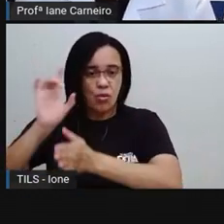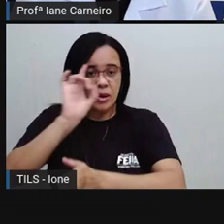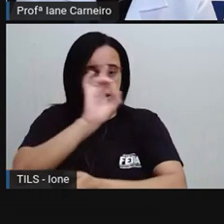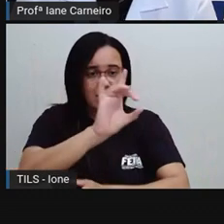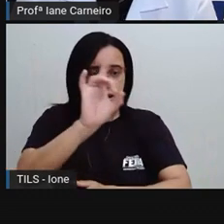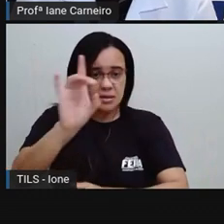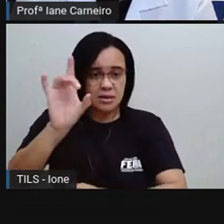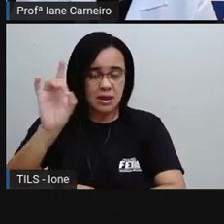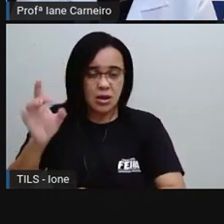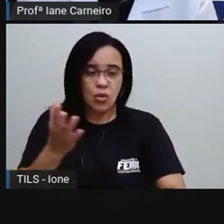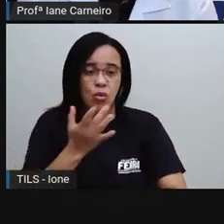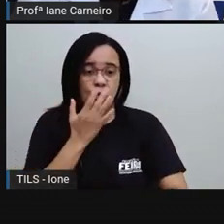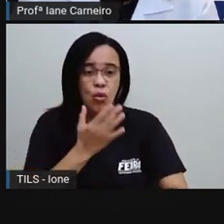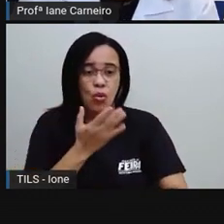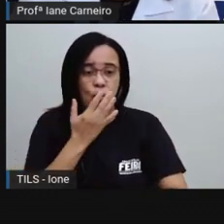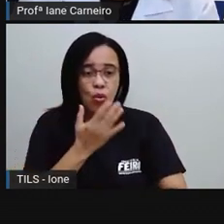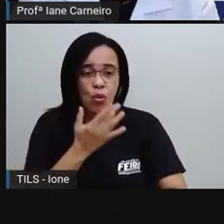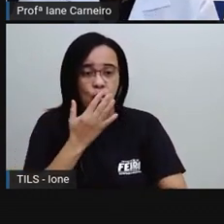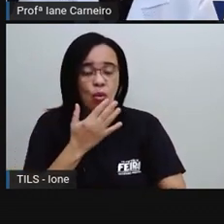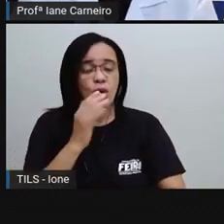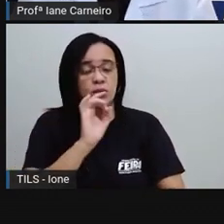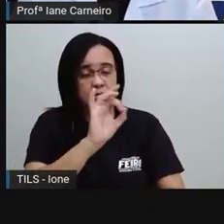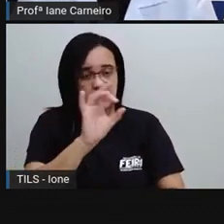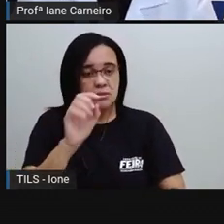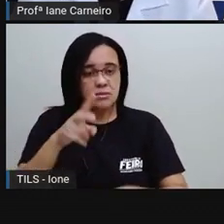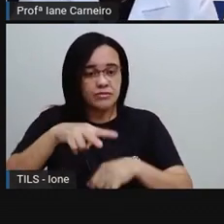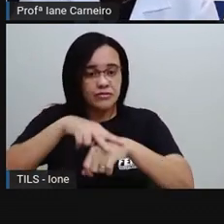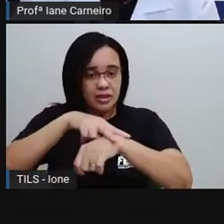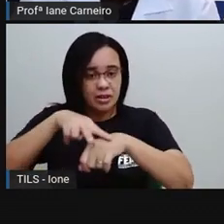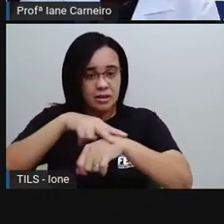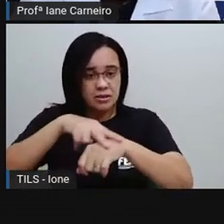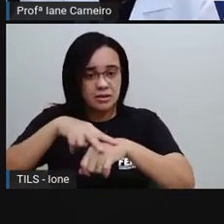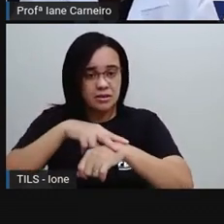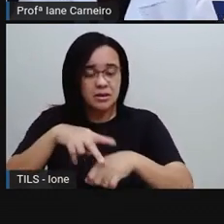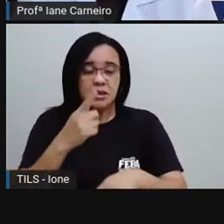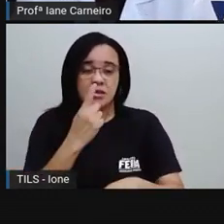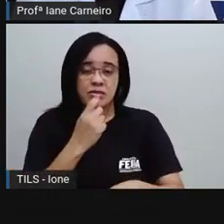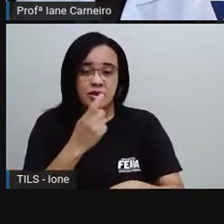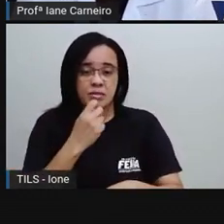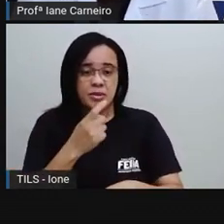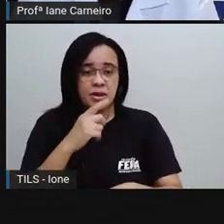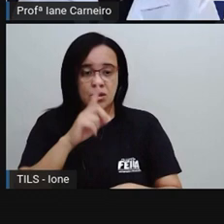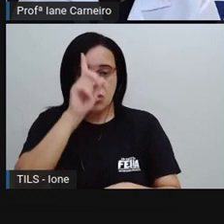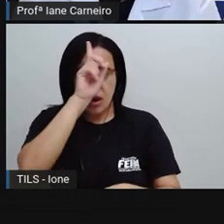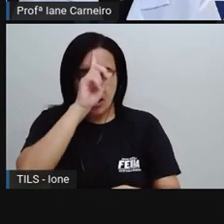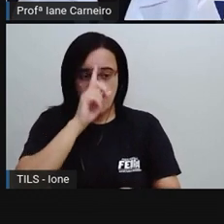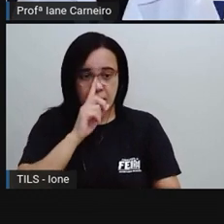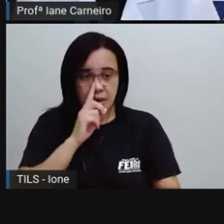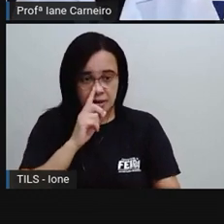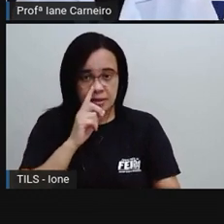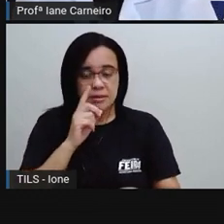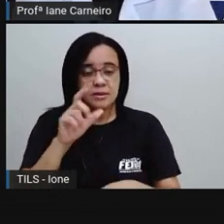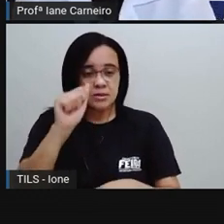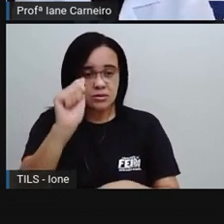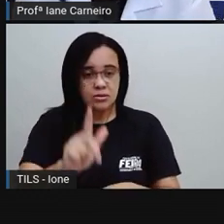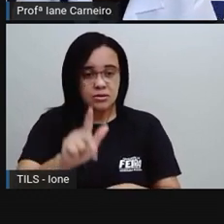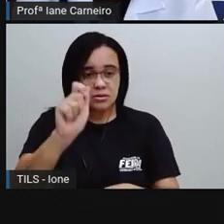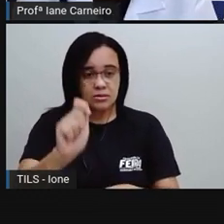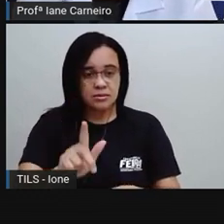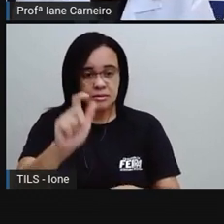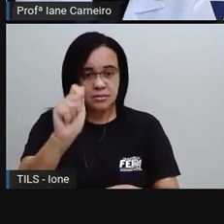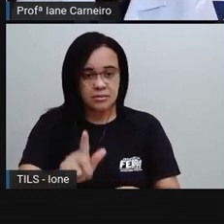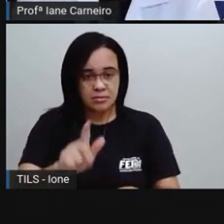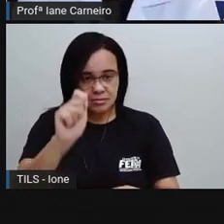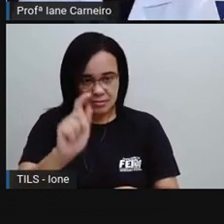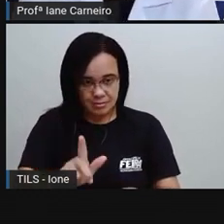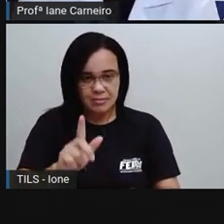tá com uma cor, ó. Tem o verde, o vermelho, o amarelo e o azul,